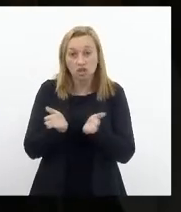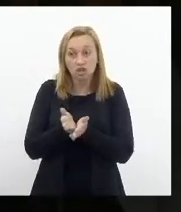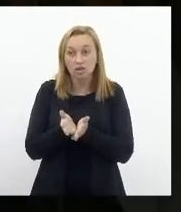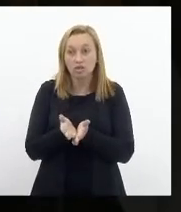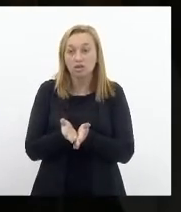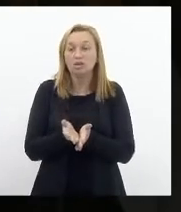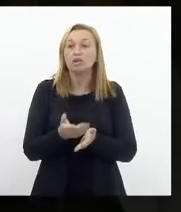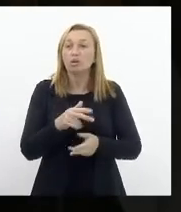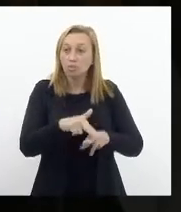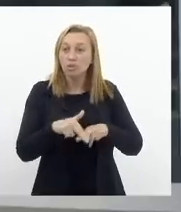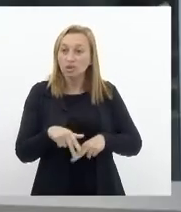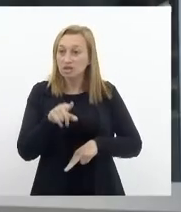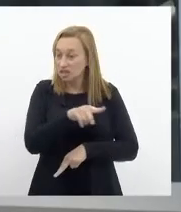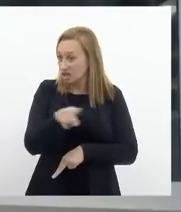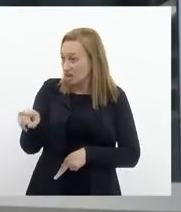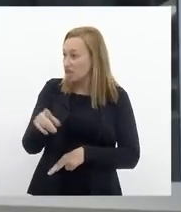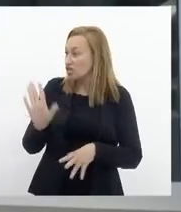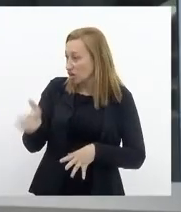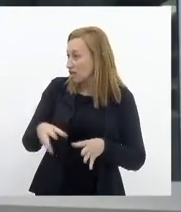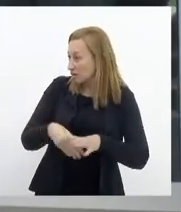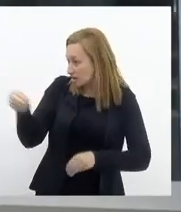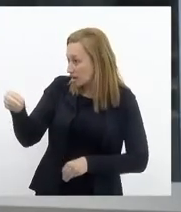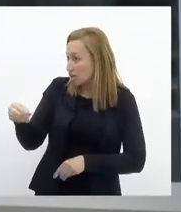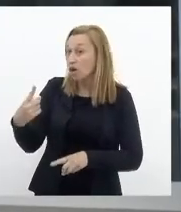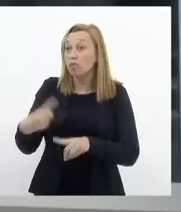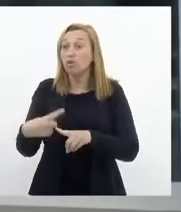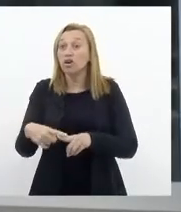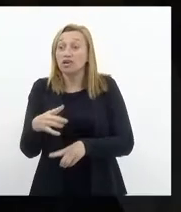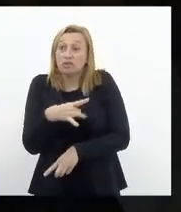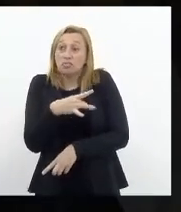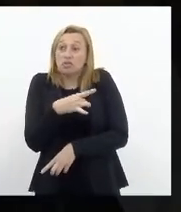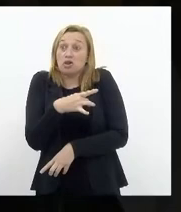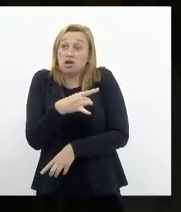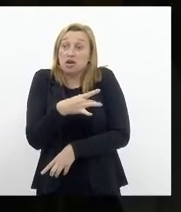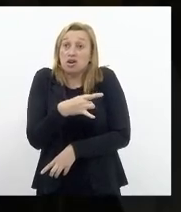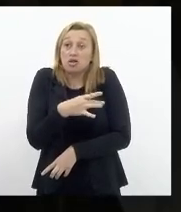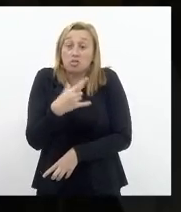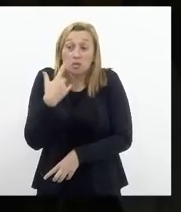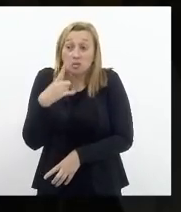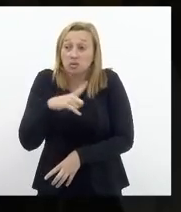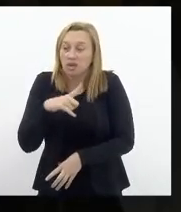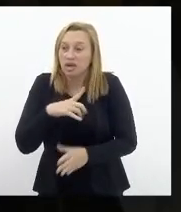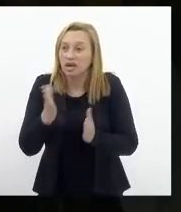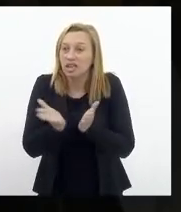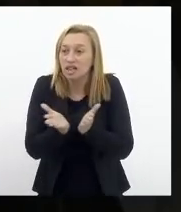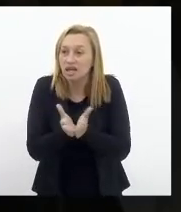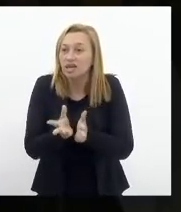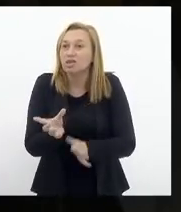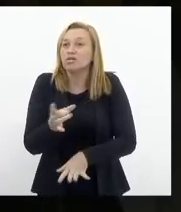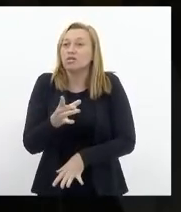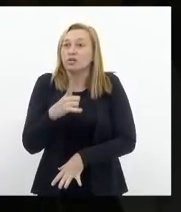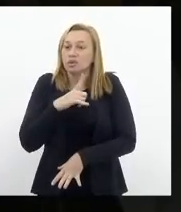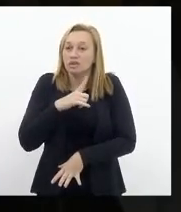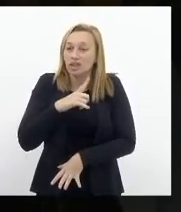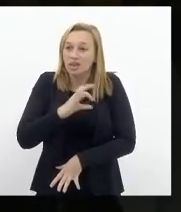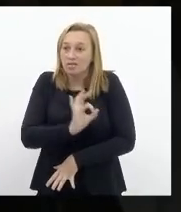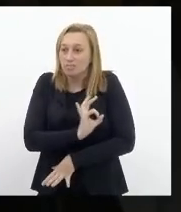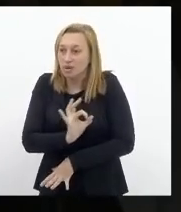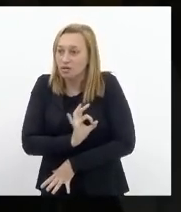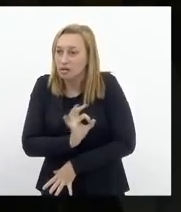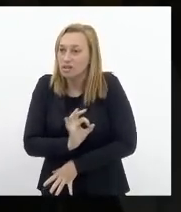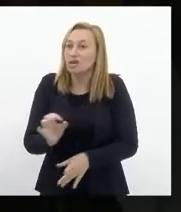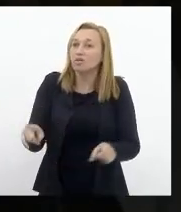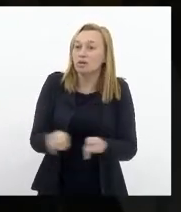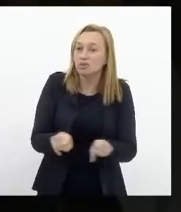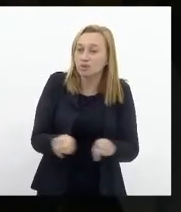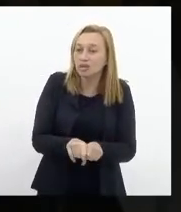talvez sejam por isso que eles não estejam mais aqui, porque eles ficam apavorados quando tem cristão, quando tem a bancada da bala, quando tem defensor de